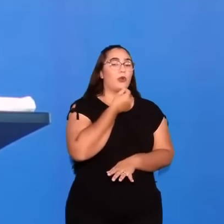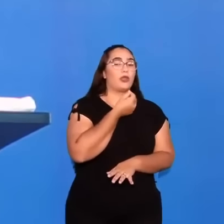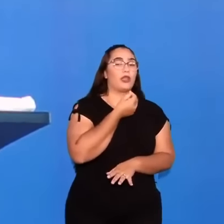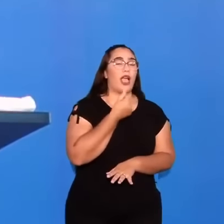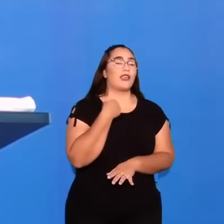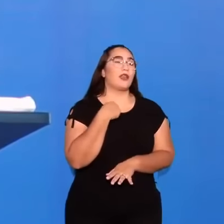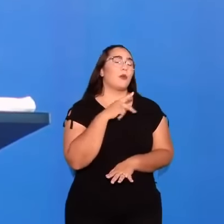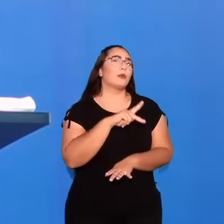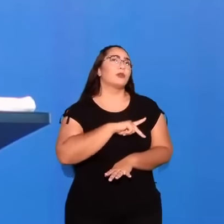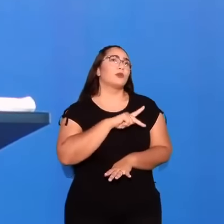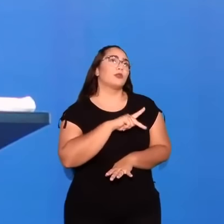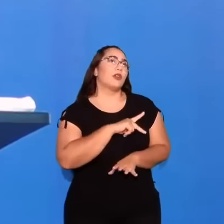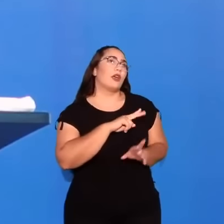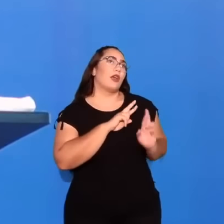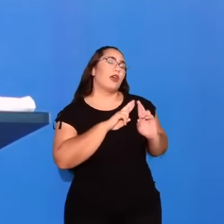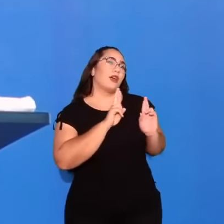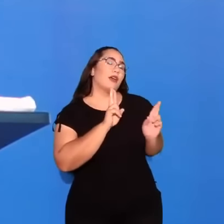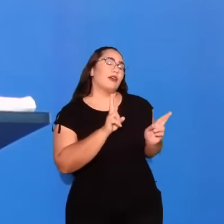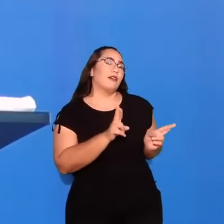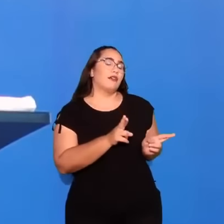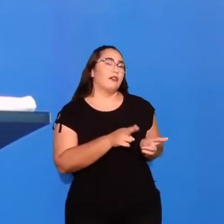E eu me apaixonei por ele.